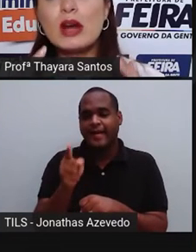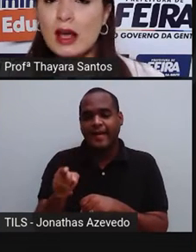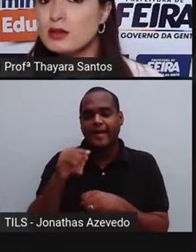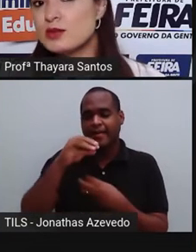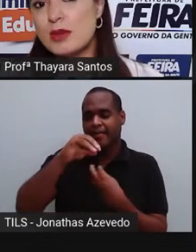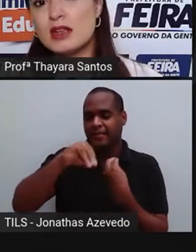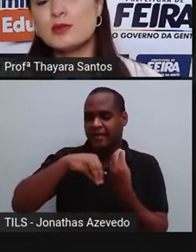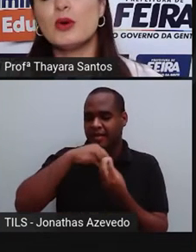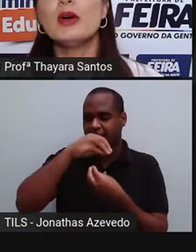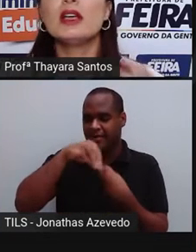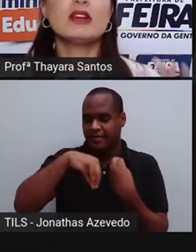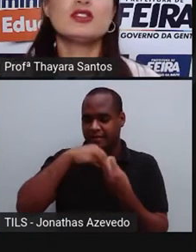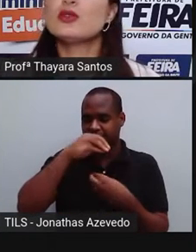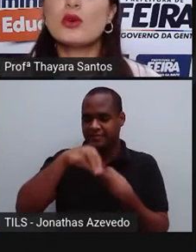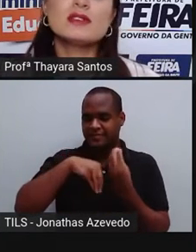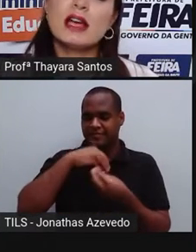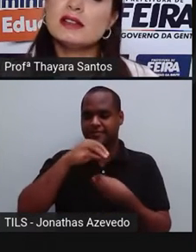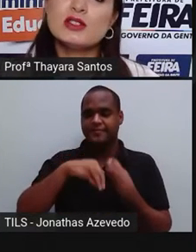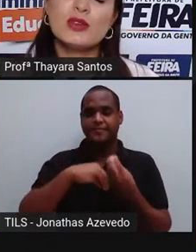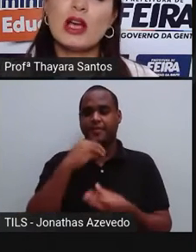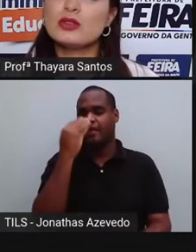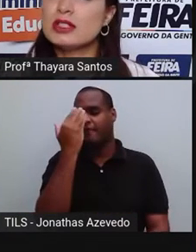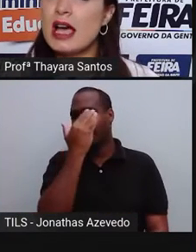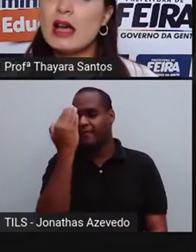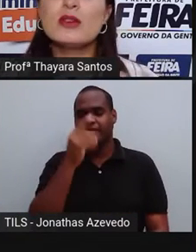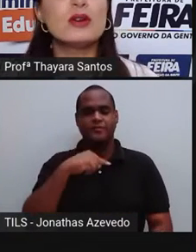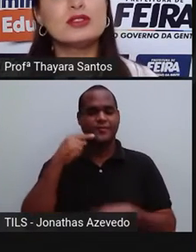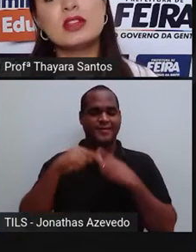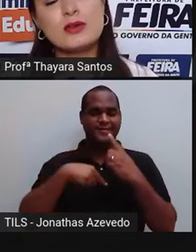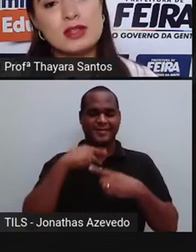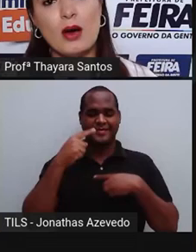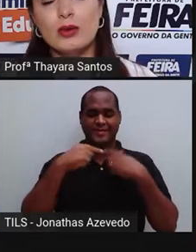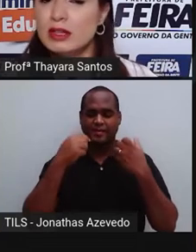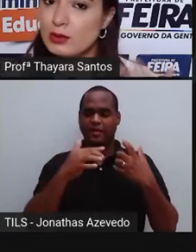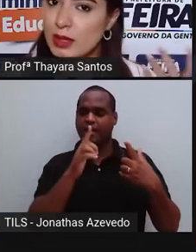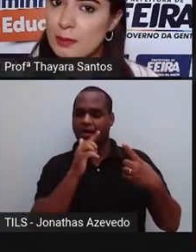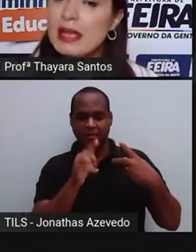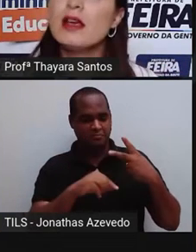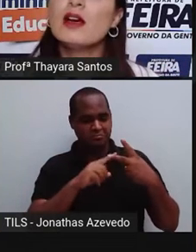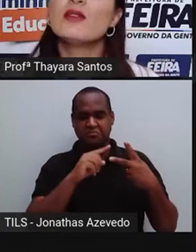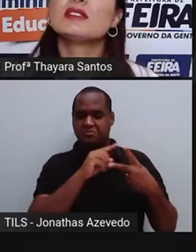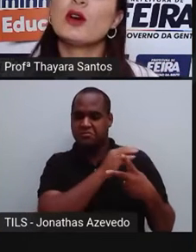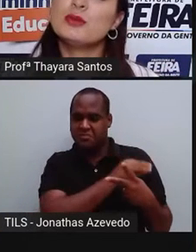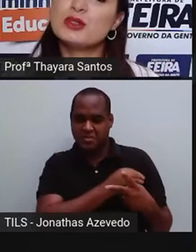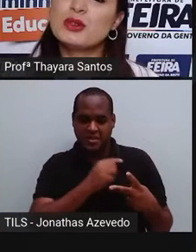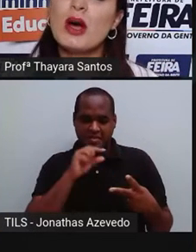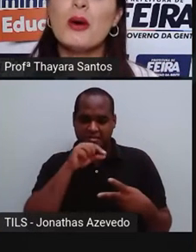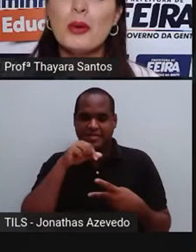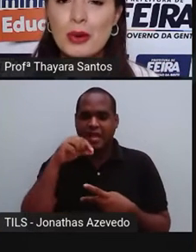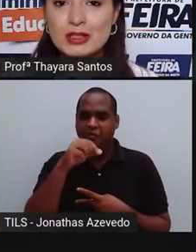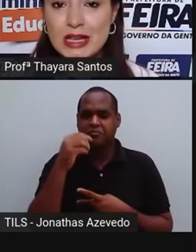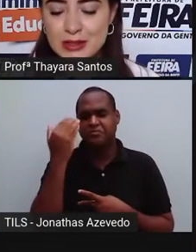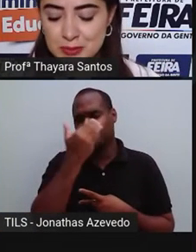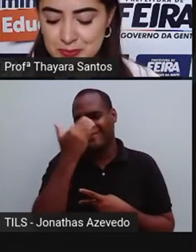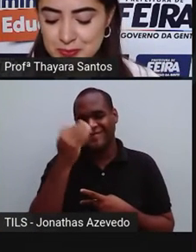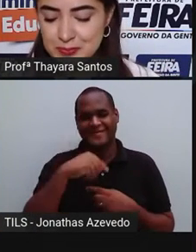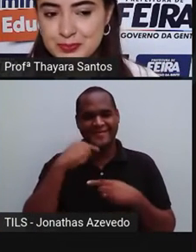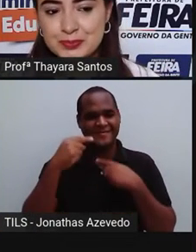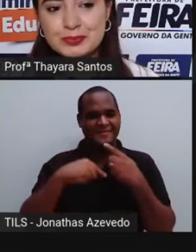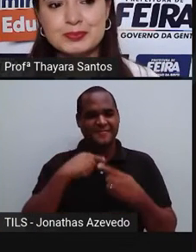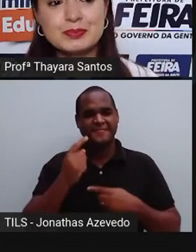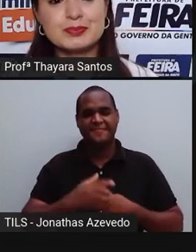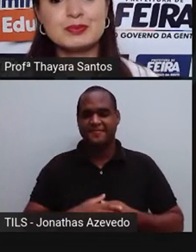misturados mesmo que a gente não consegue identificar onde está a água e onde está o sal. Então, também vai ser uma mistura homogênea.